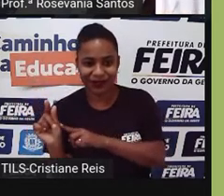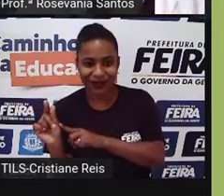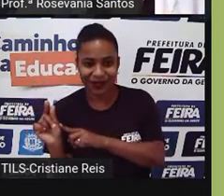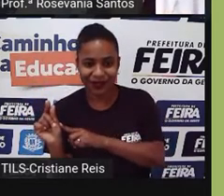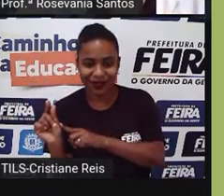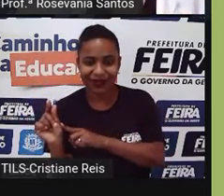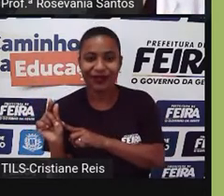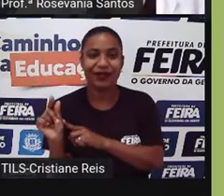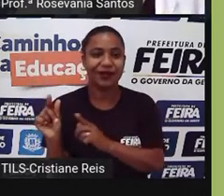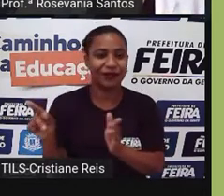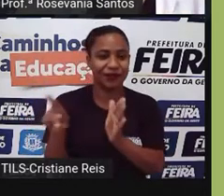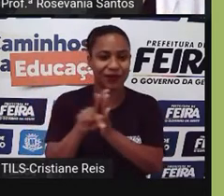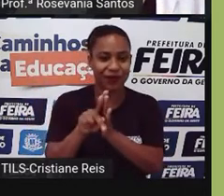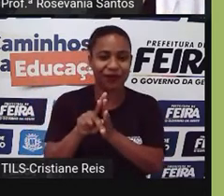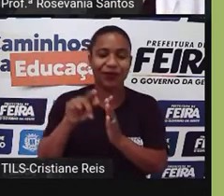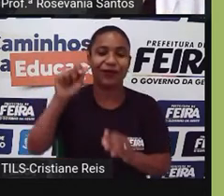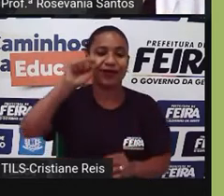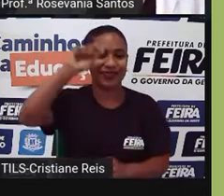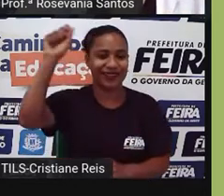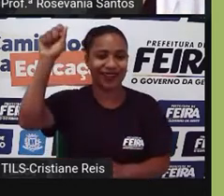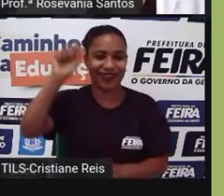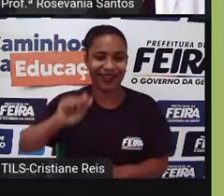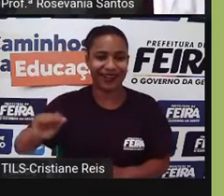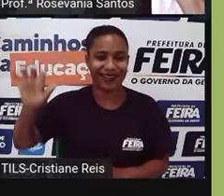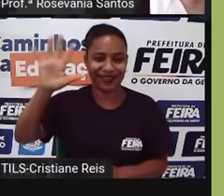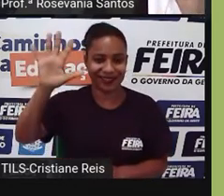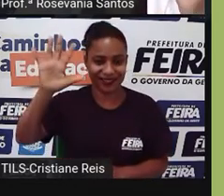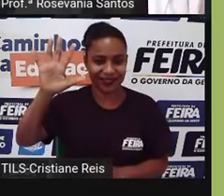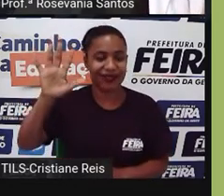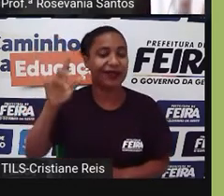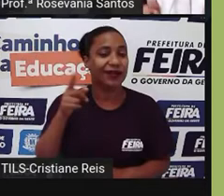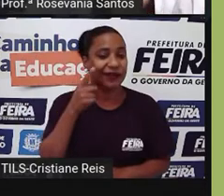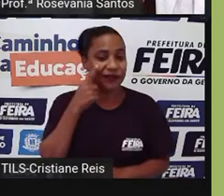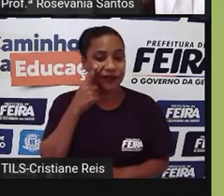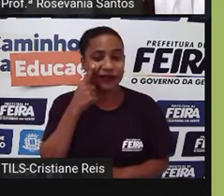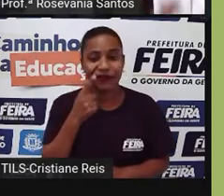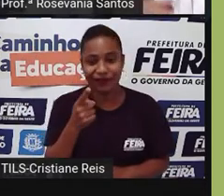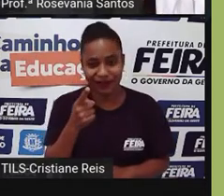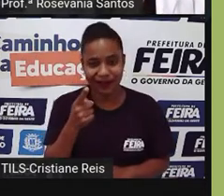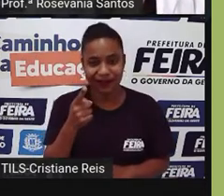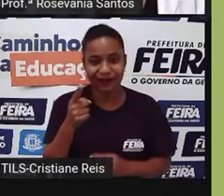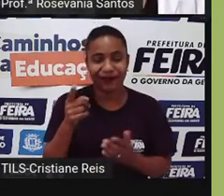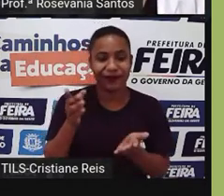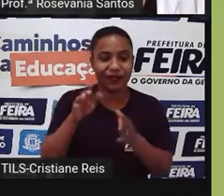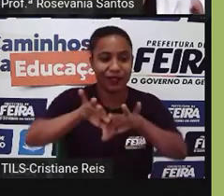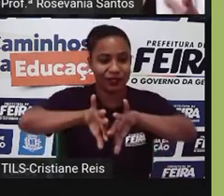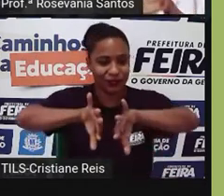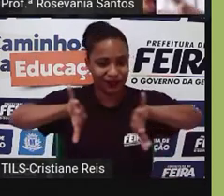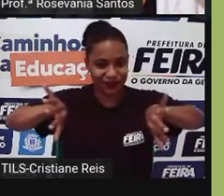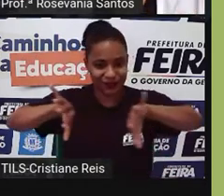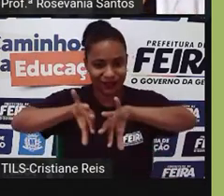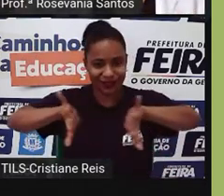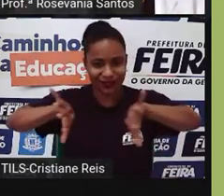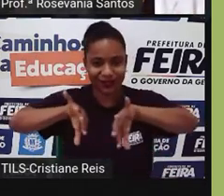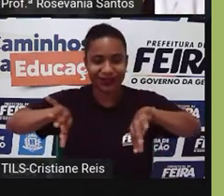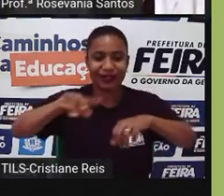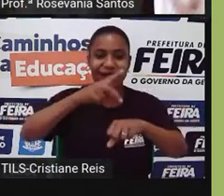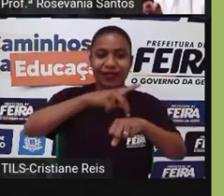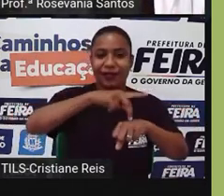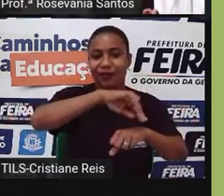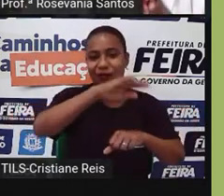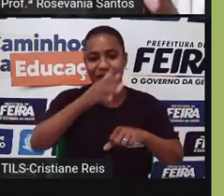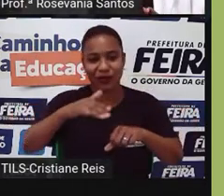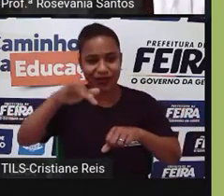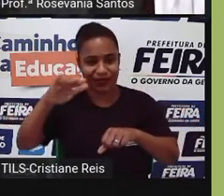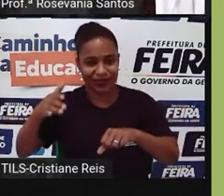pertence à Ásia. Então, os montes rurais é o divisor, né? É uma cadeia de montanhas, é uma divisão